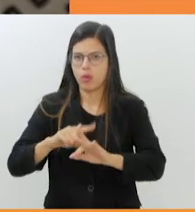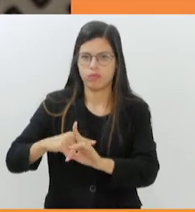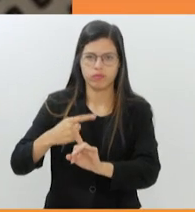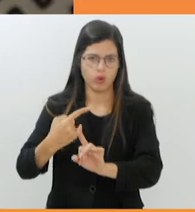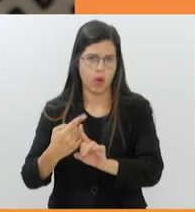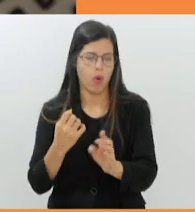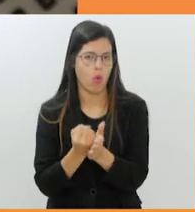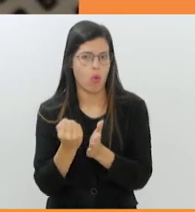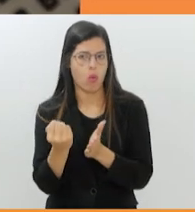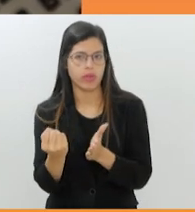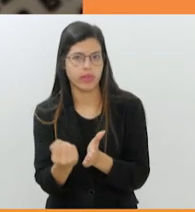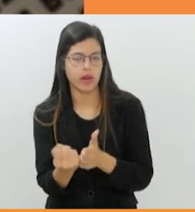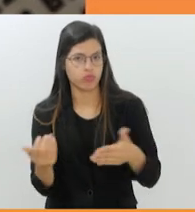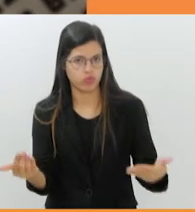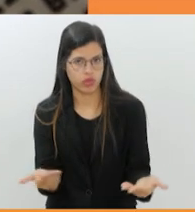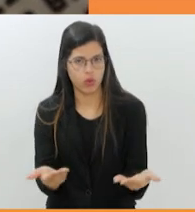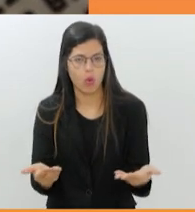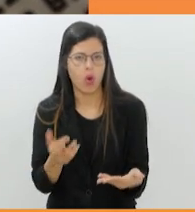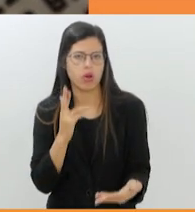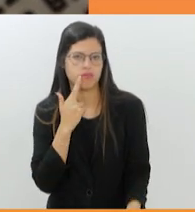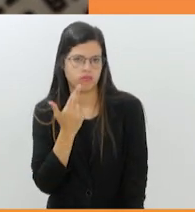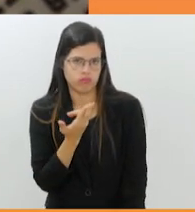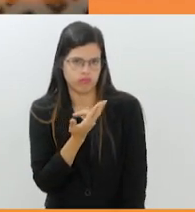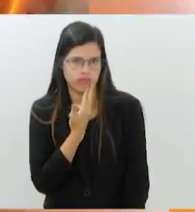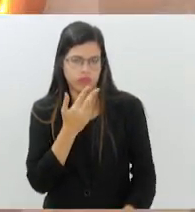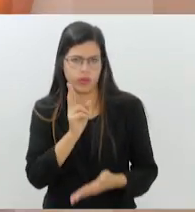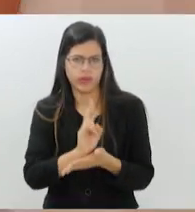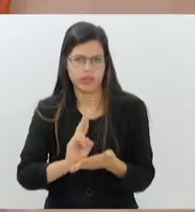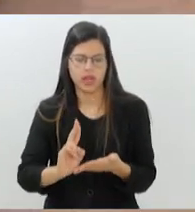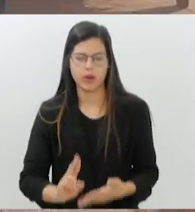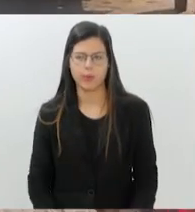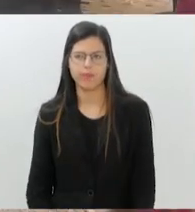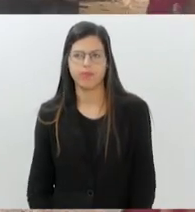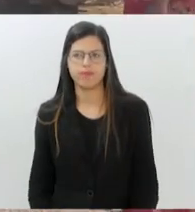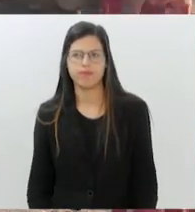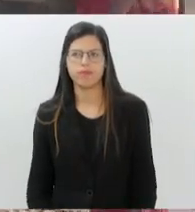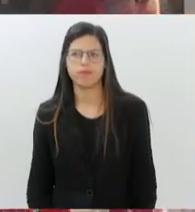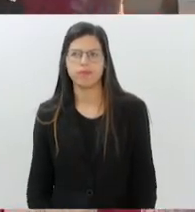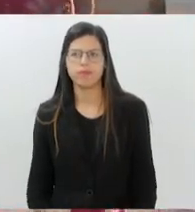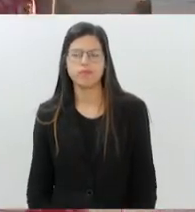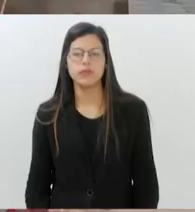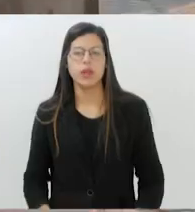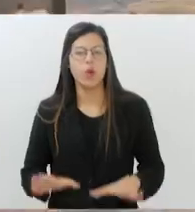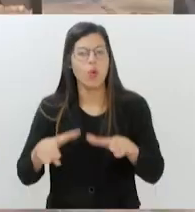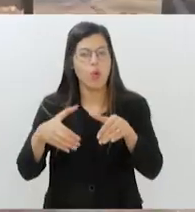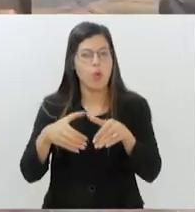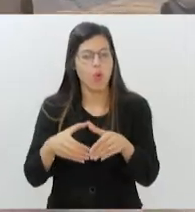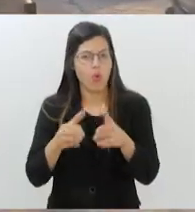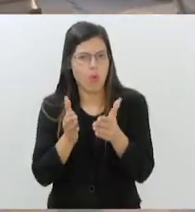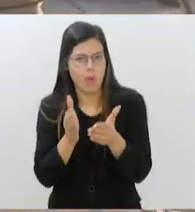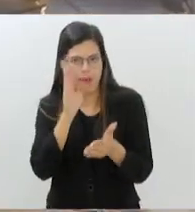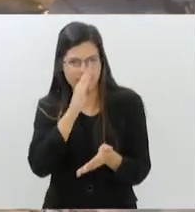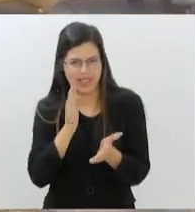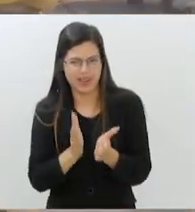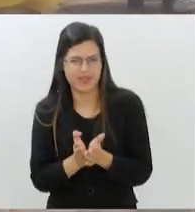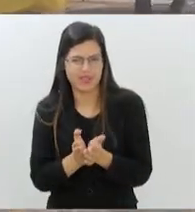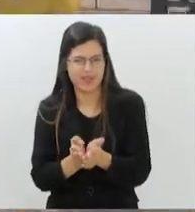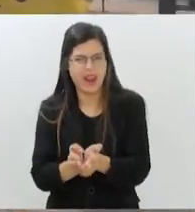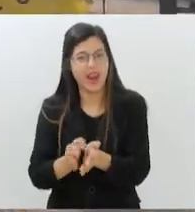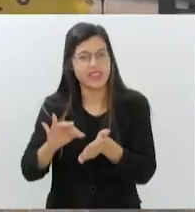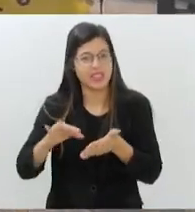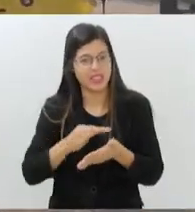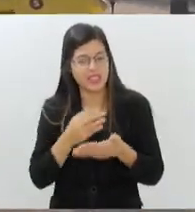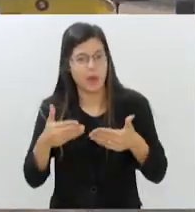contrato dos restaurantes universitários. A Confederação Brasileira de Vela está com inscrições